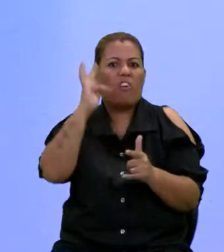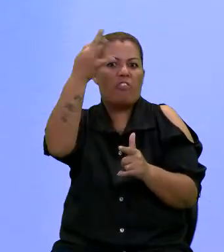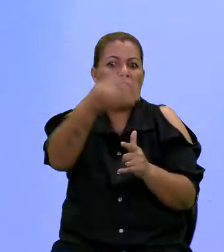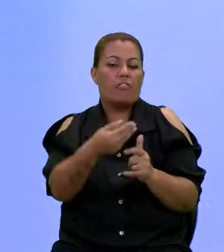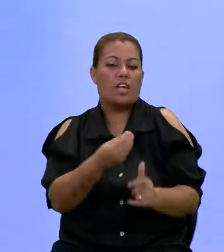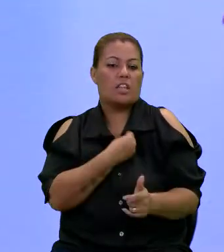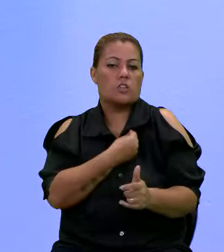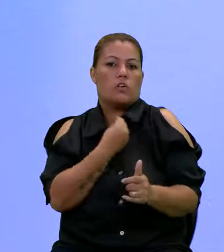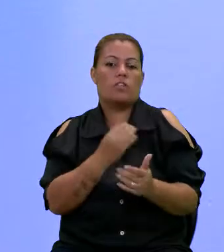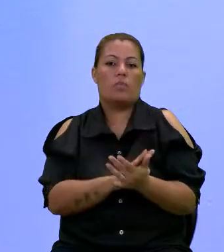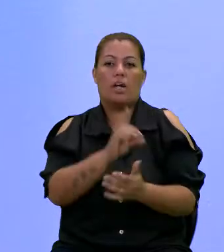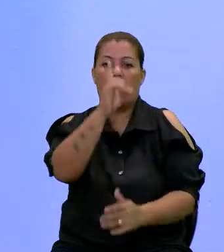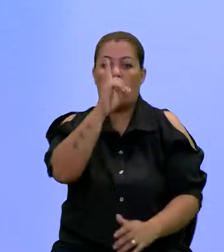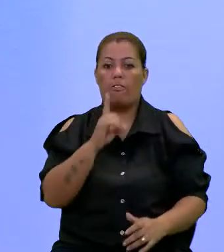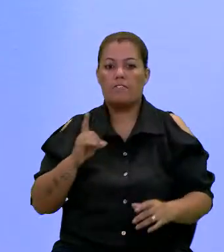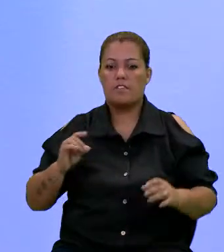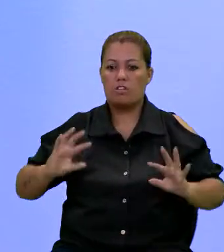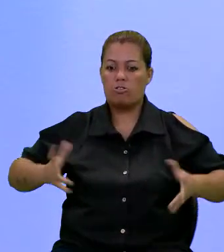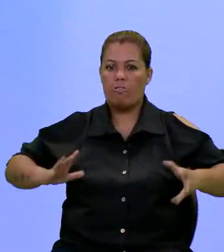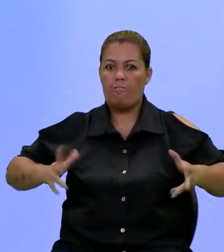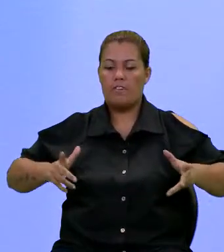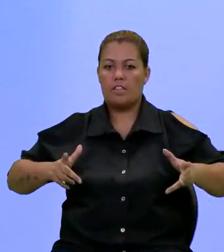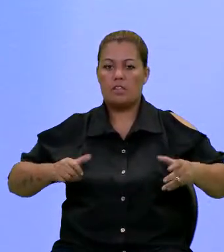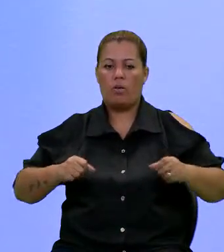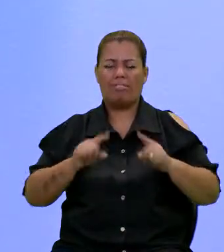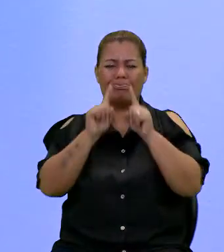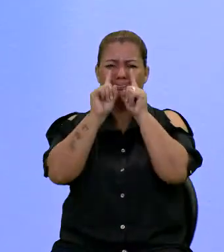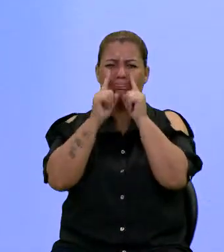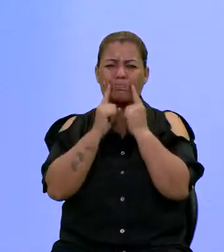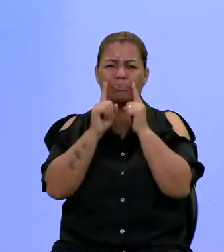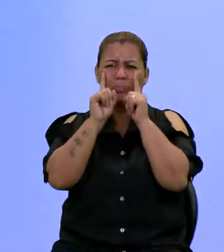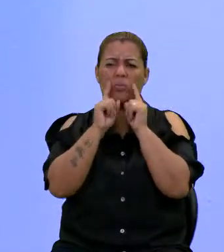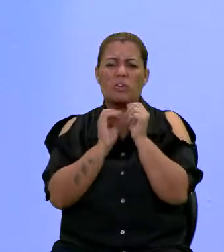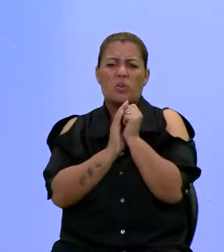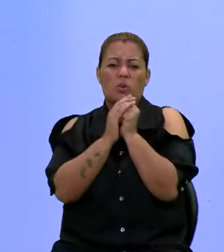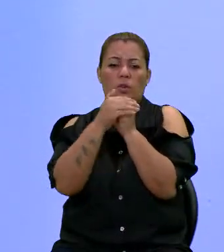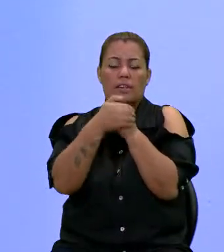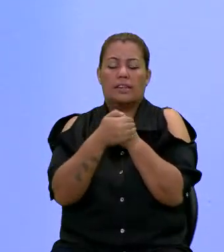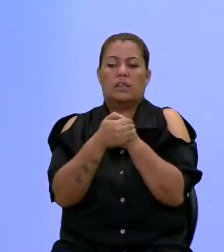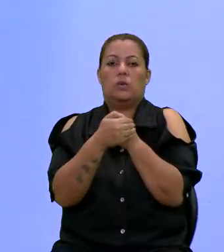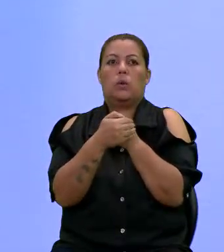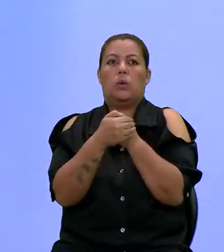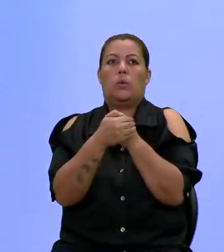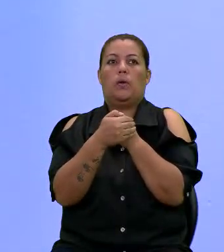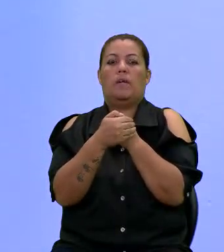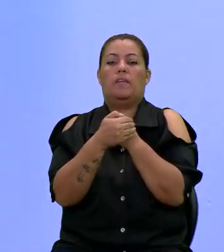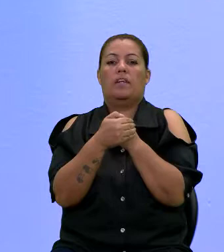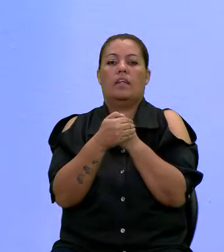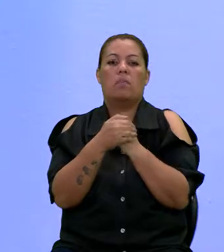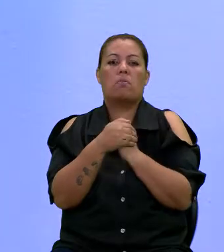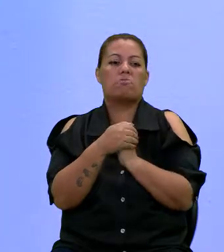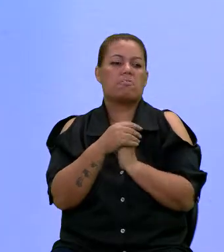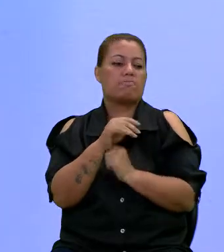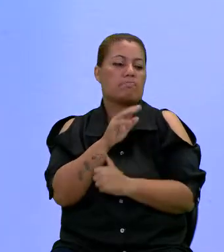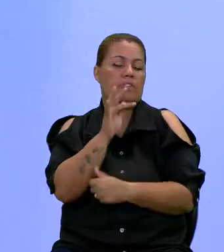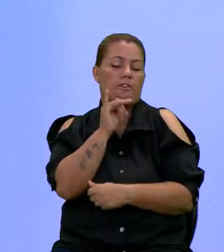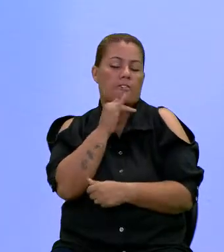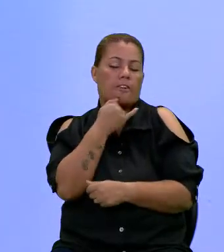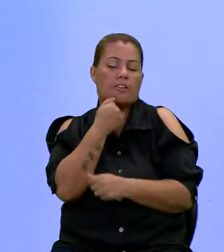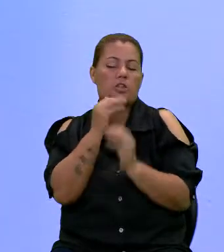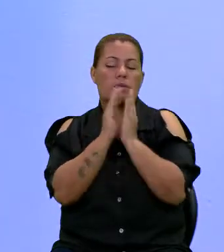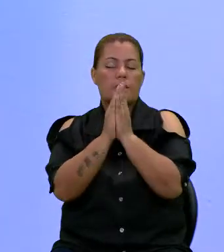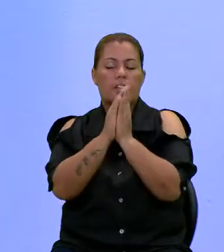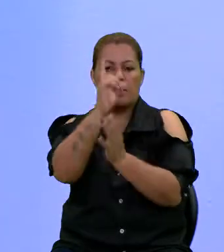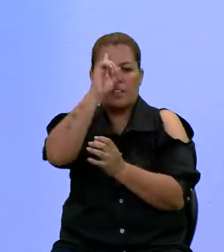porque seu filho é um deficiente físico. E aí ela chorou, se escondeu, ia entrar em depressão, mas graças a Deus a mãe